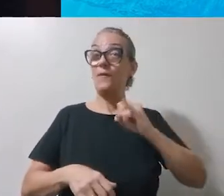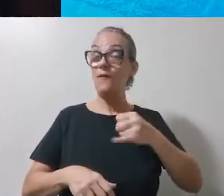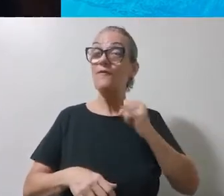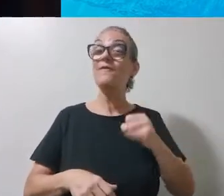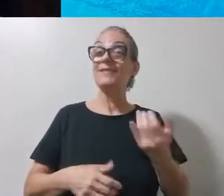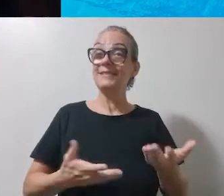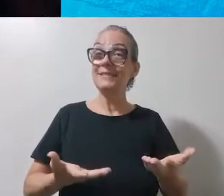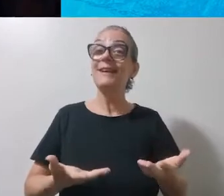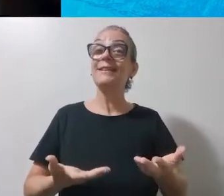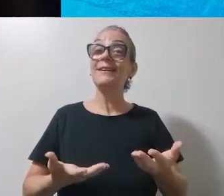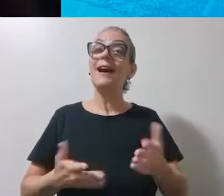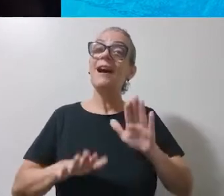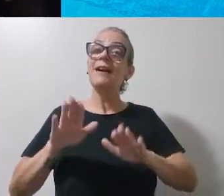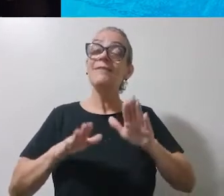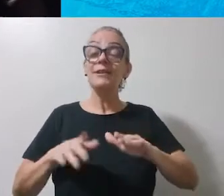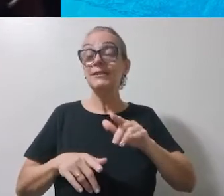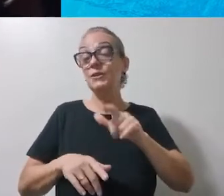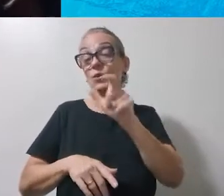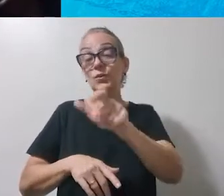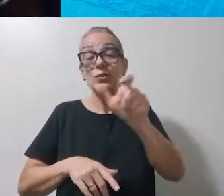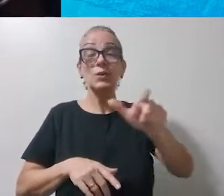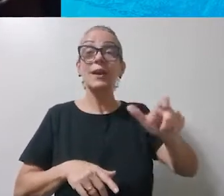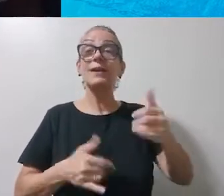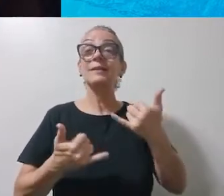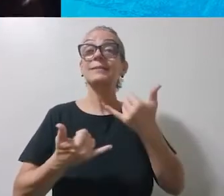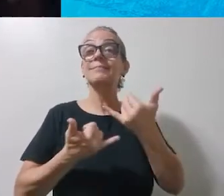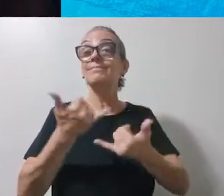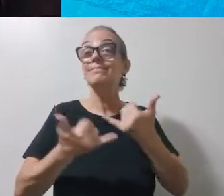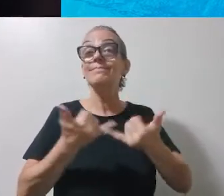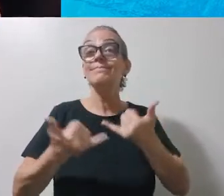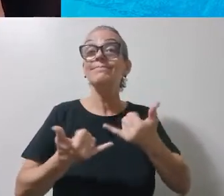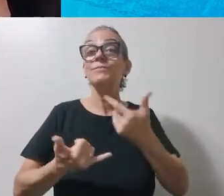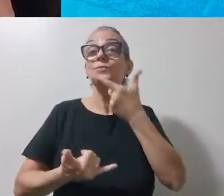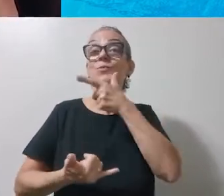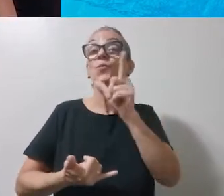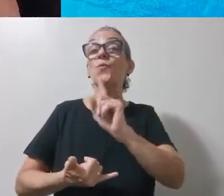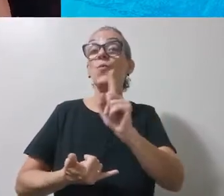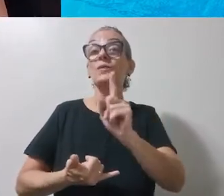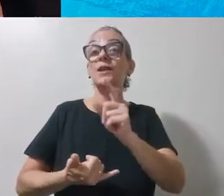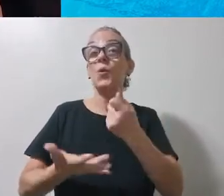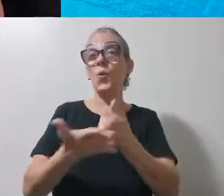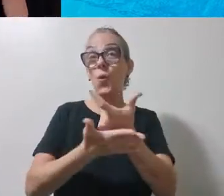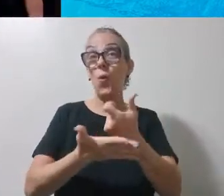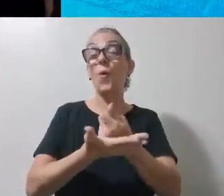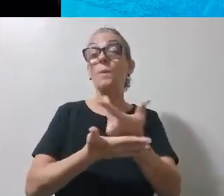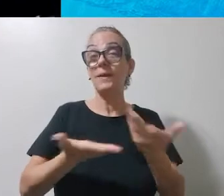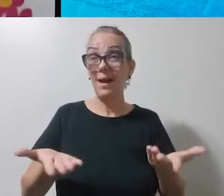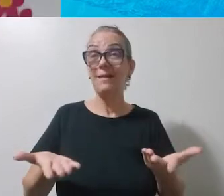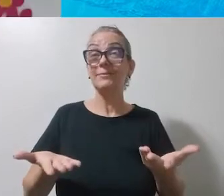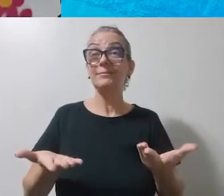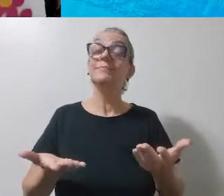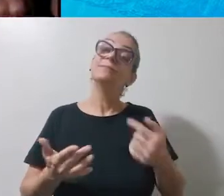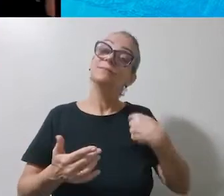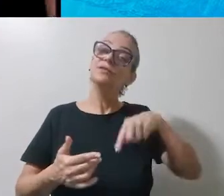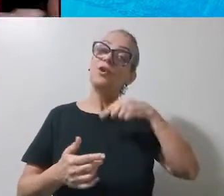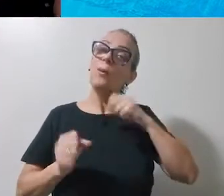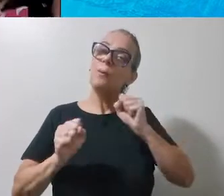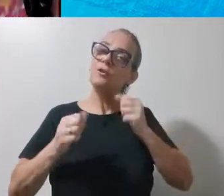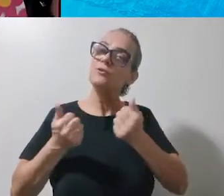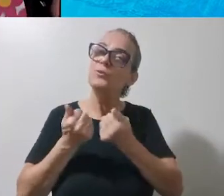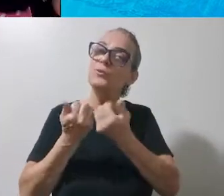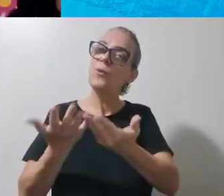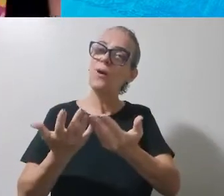Crianças que muitas vezes não conseguem comprar um brinquedinho. Então, nós podemos fazer essas doações. E que tal